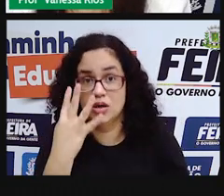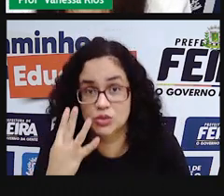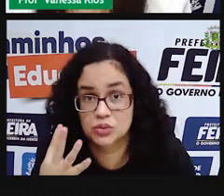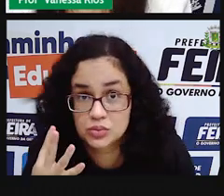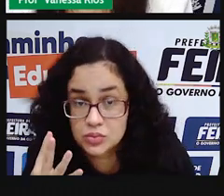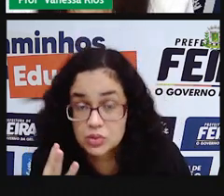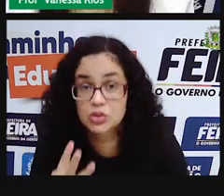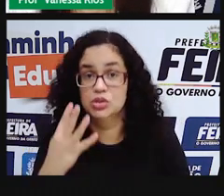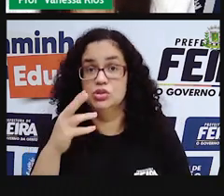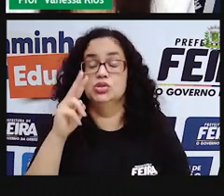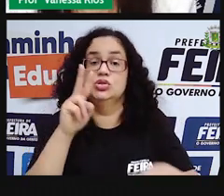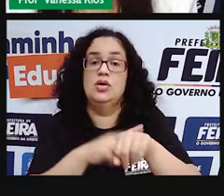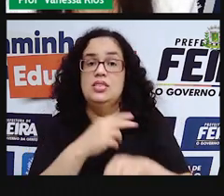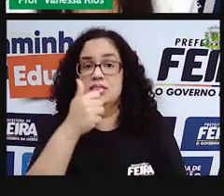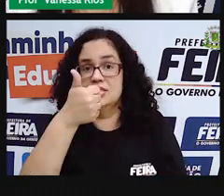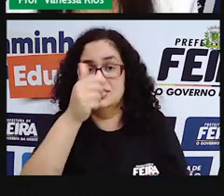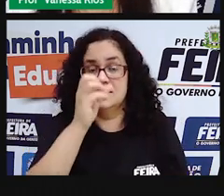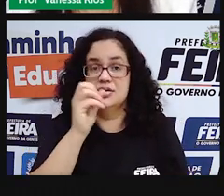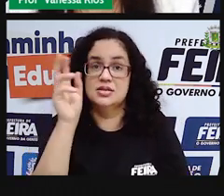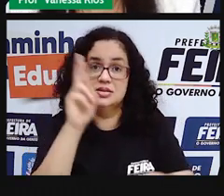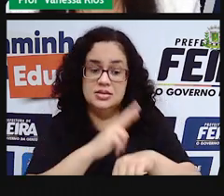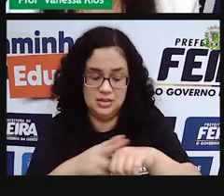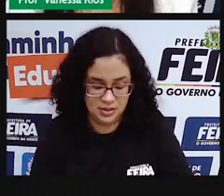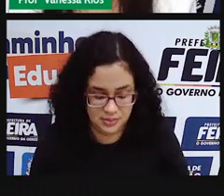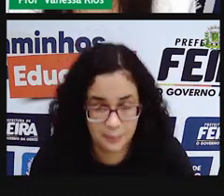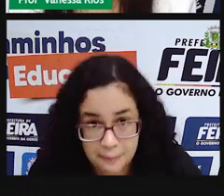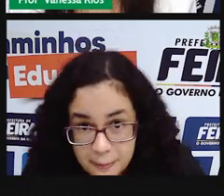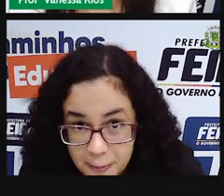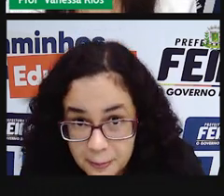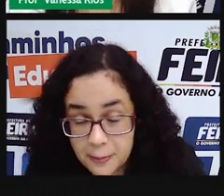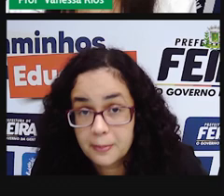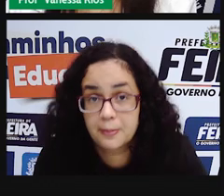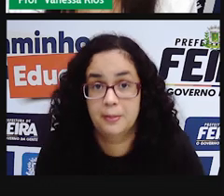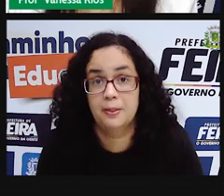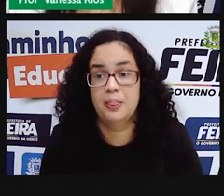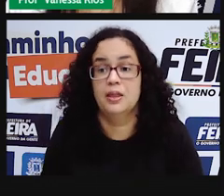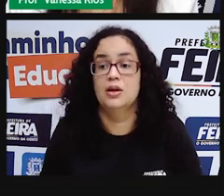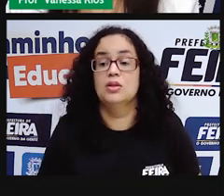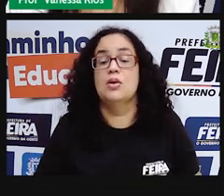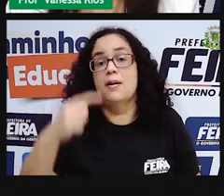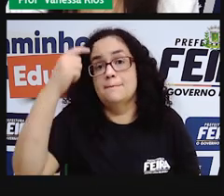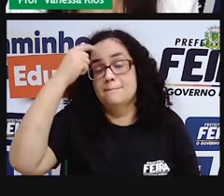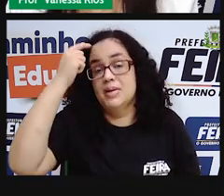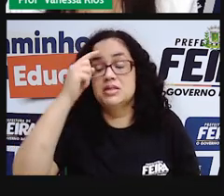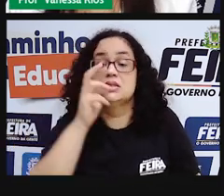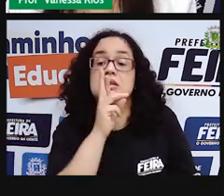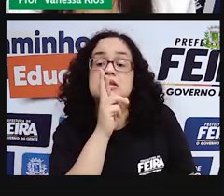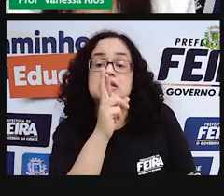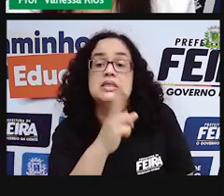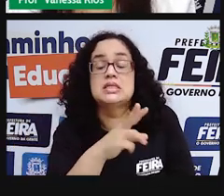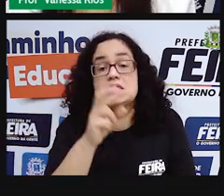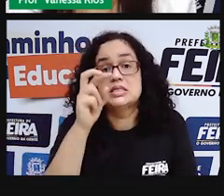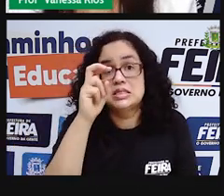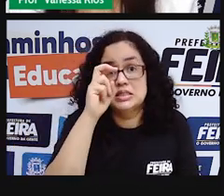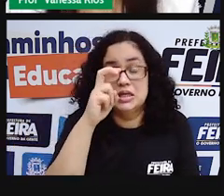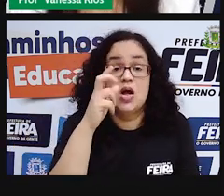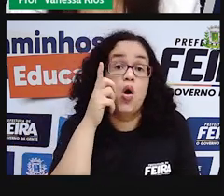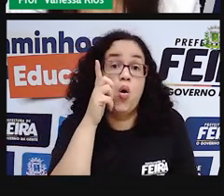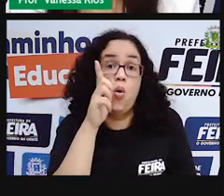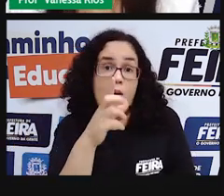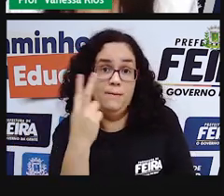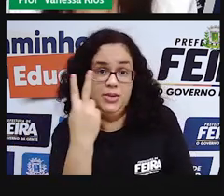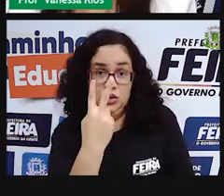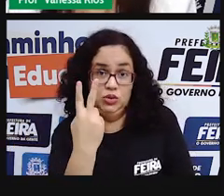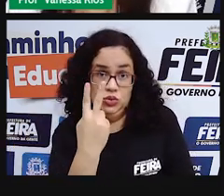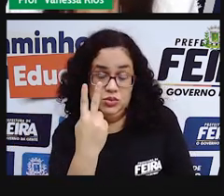dez reais. A gente usa a ideia de proporção quando a gente pensa no resultado. Se cinco eu compro dois e